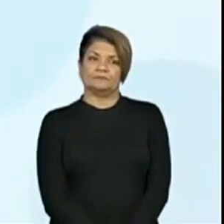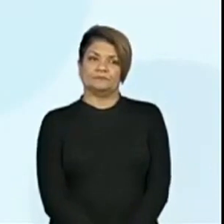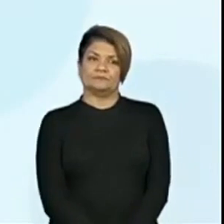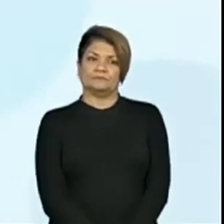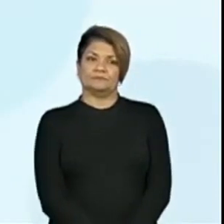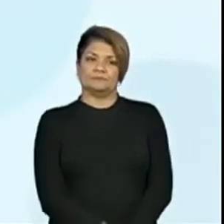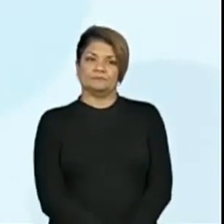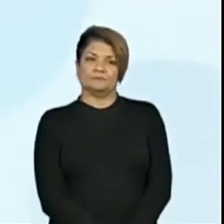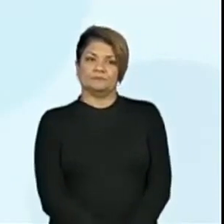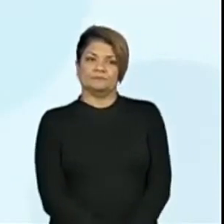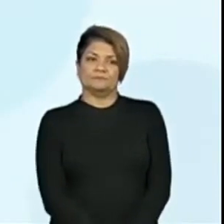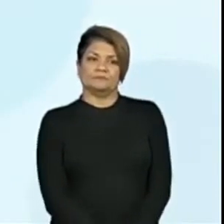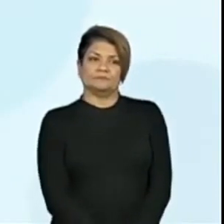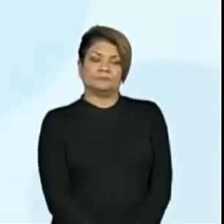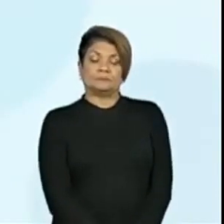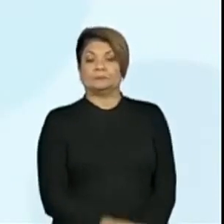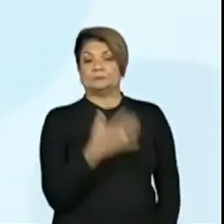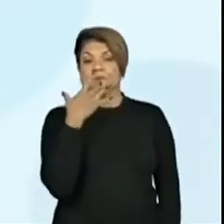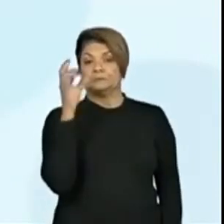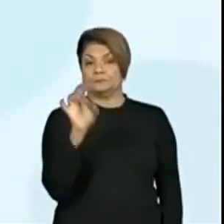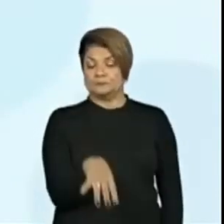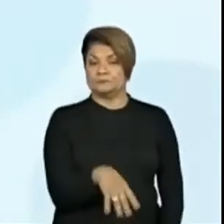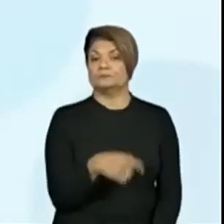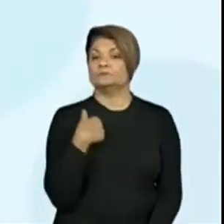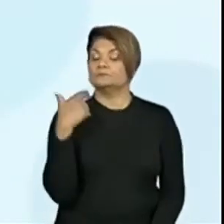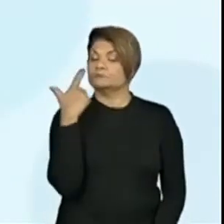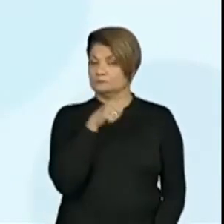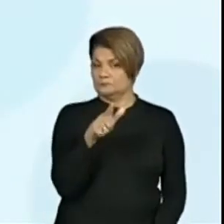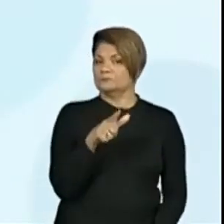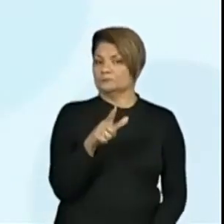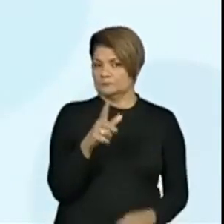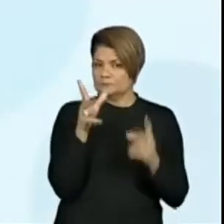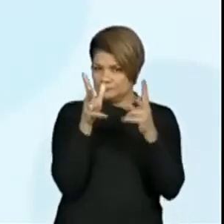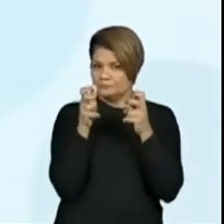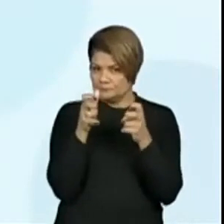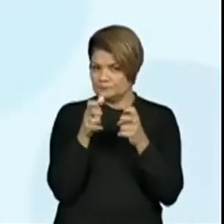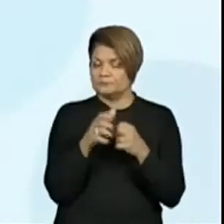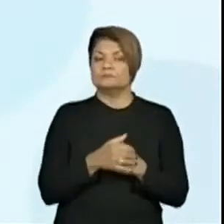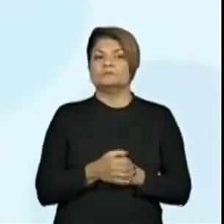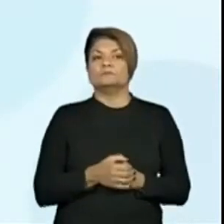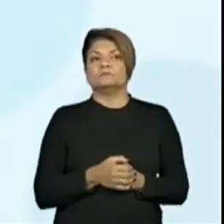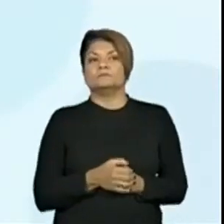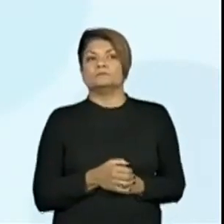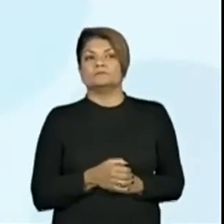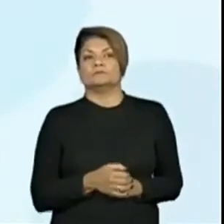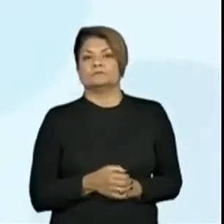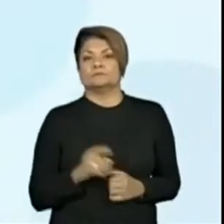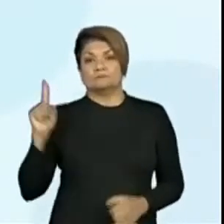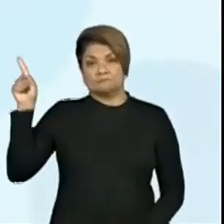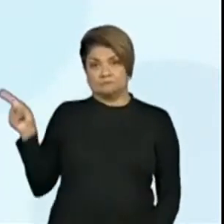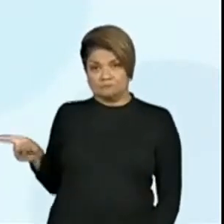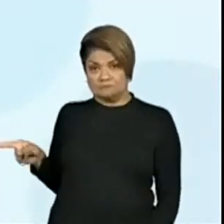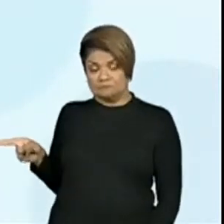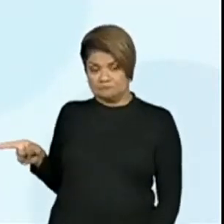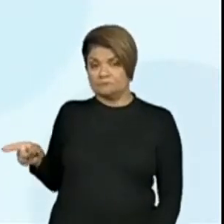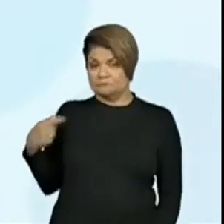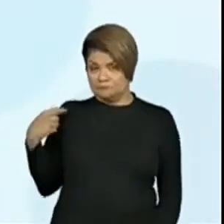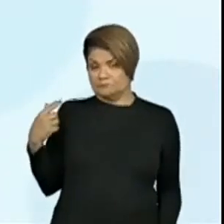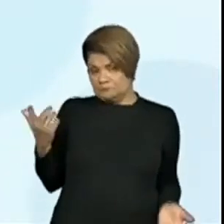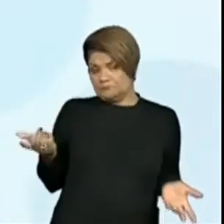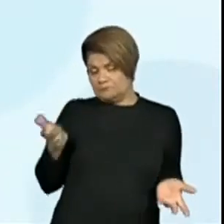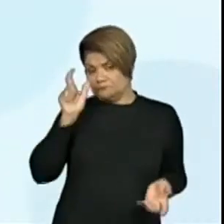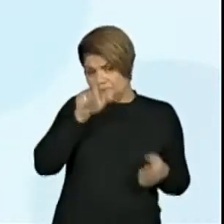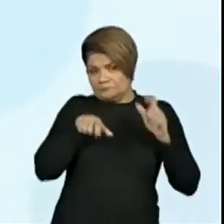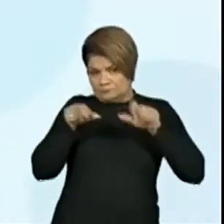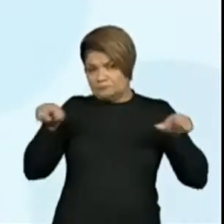Noturno. Poxa vida. Eu consegui perceber que esses são personagens que eu preciso continuar. Mesmo que o desfeixe da